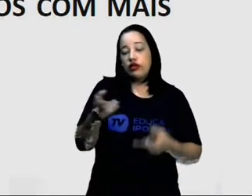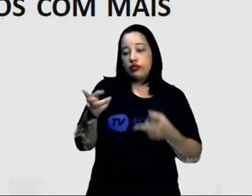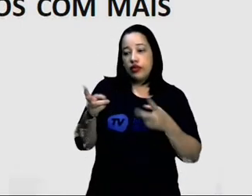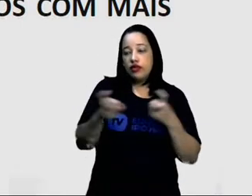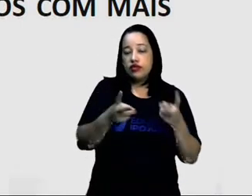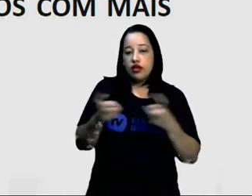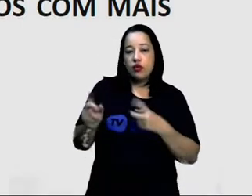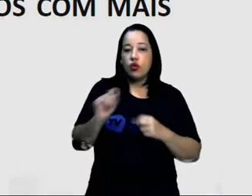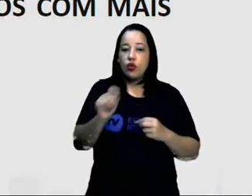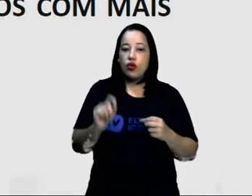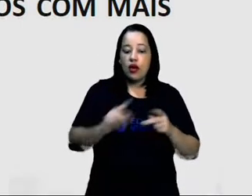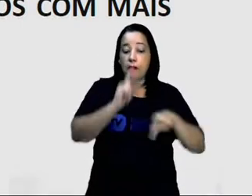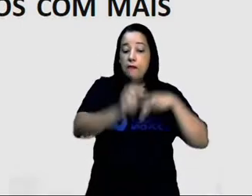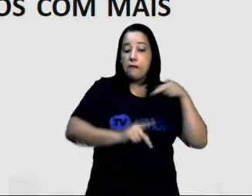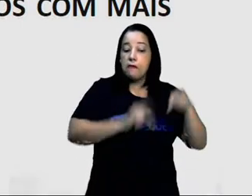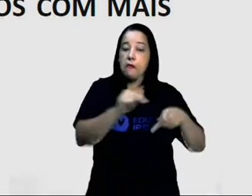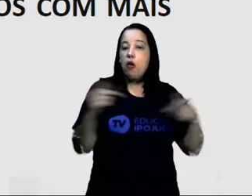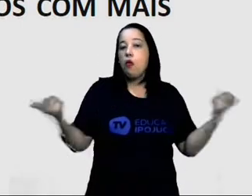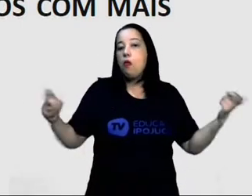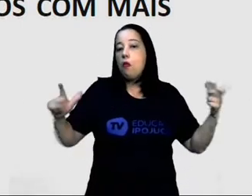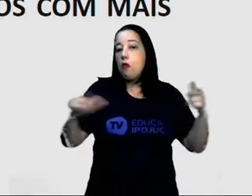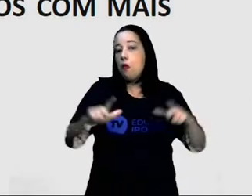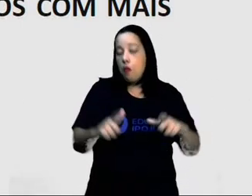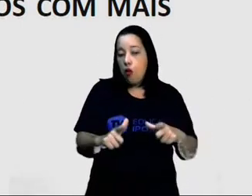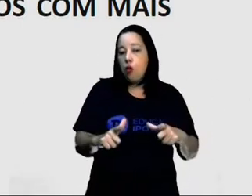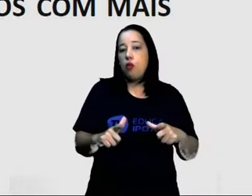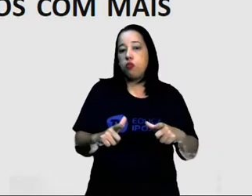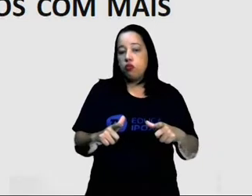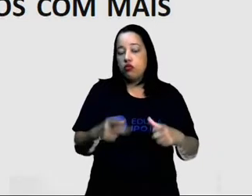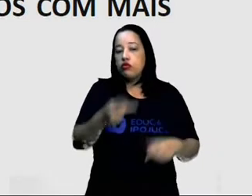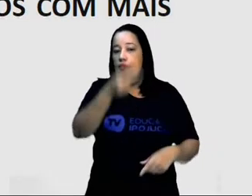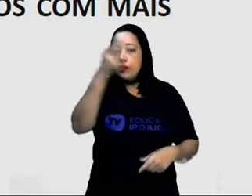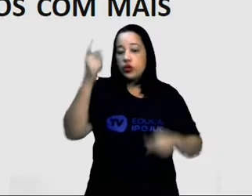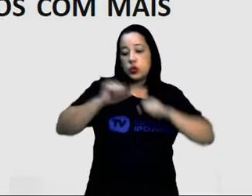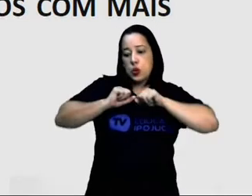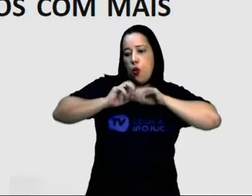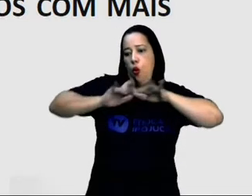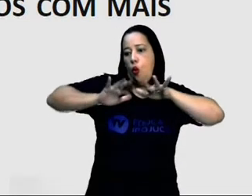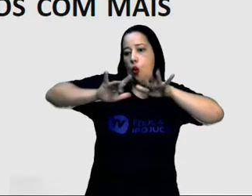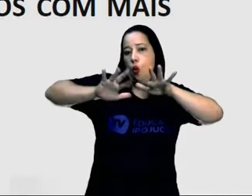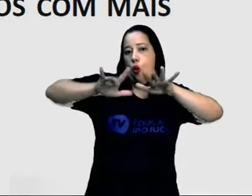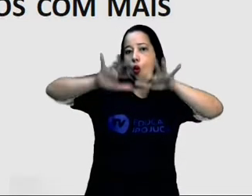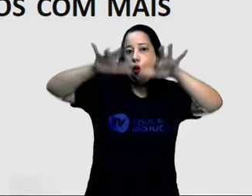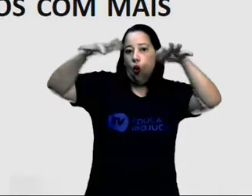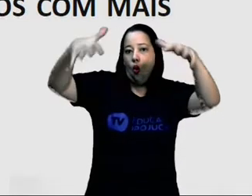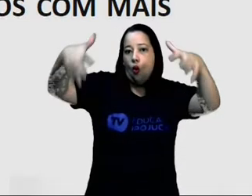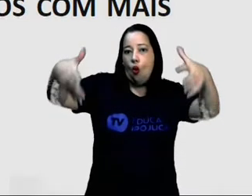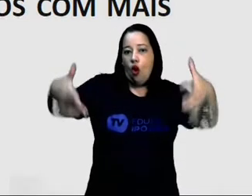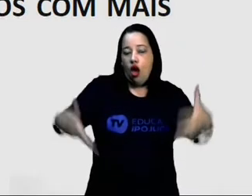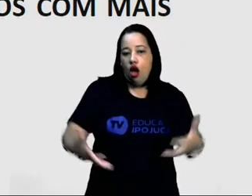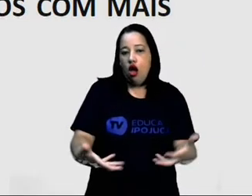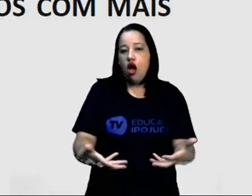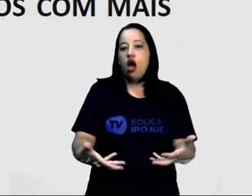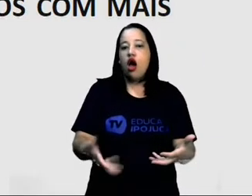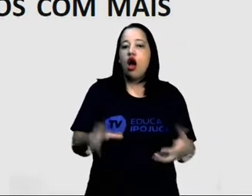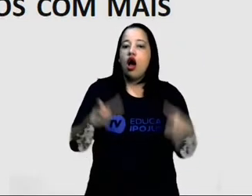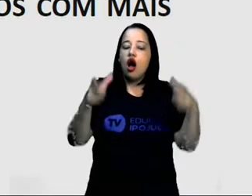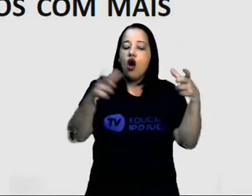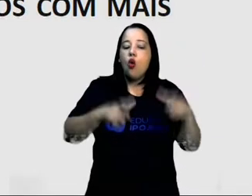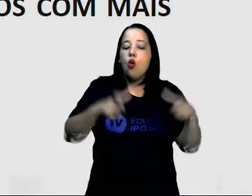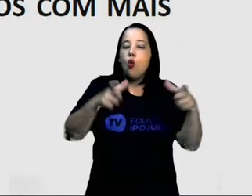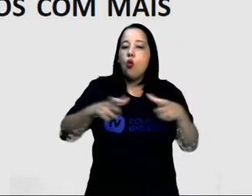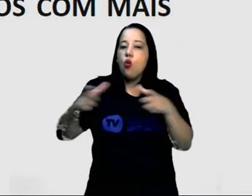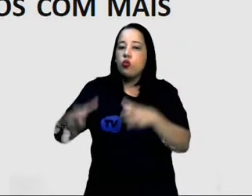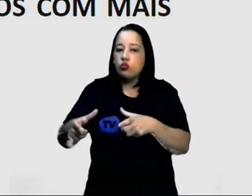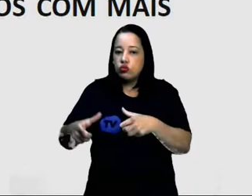e, de modo geral, a densidade demográfica no Brasil é maior nas áreas próximas